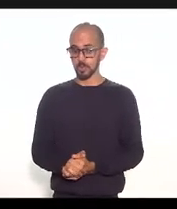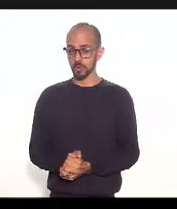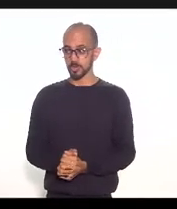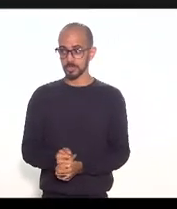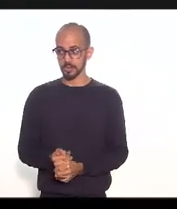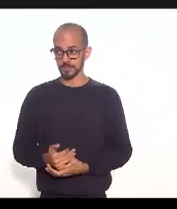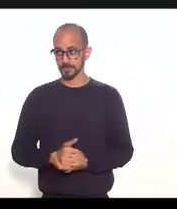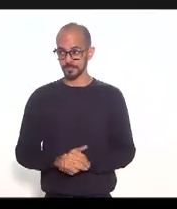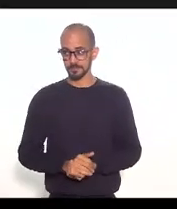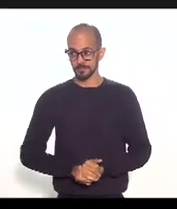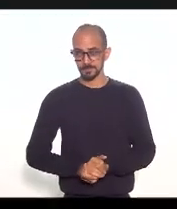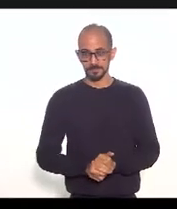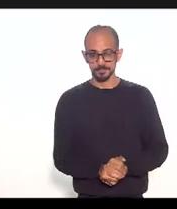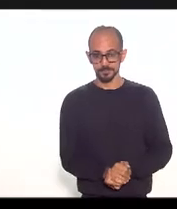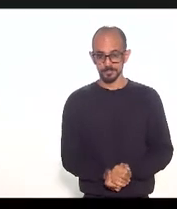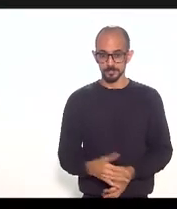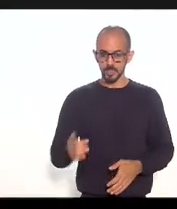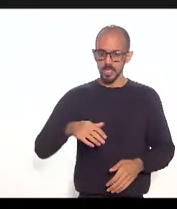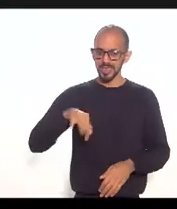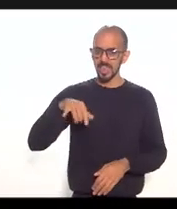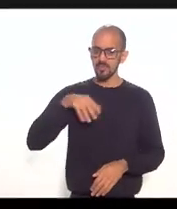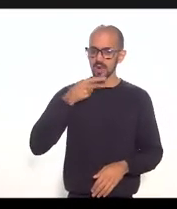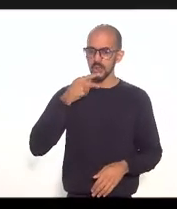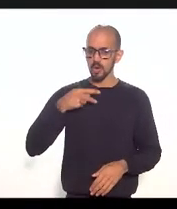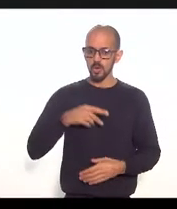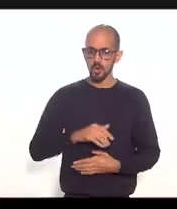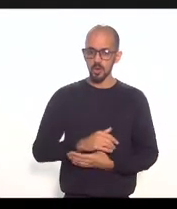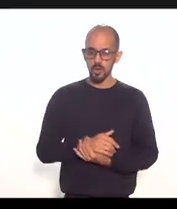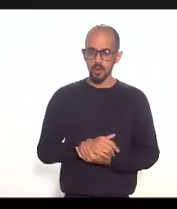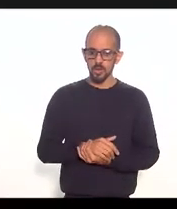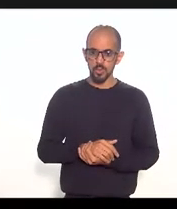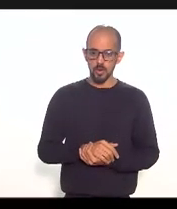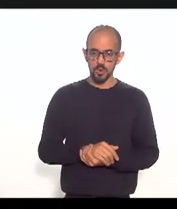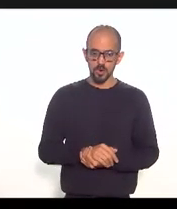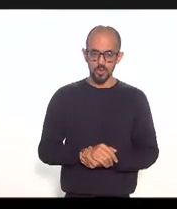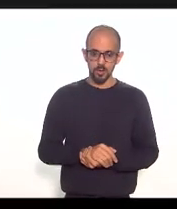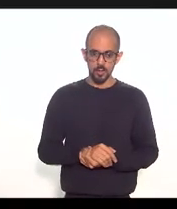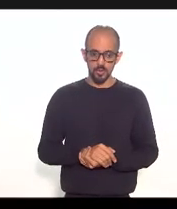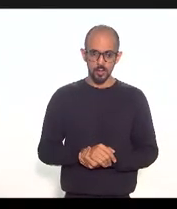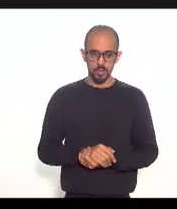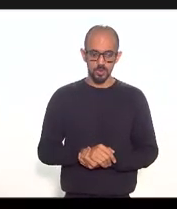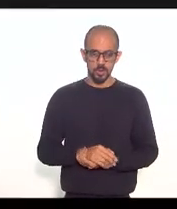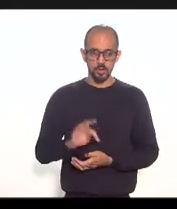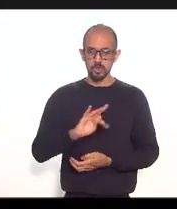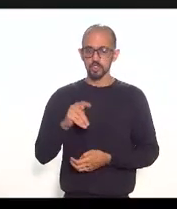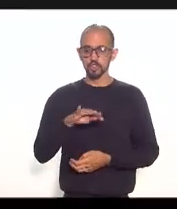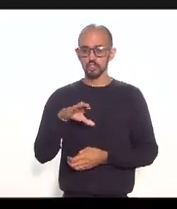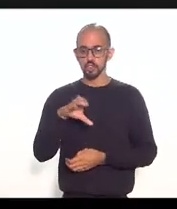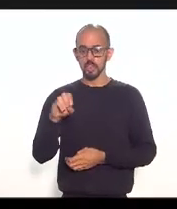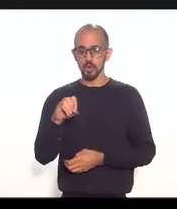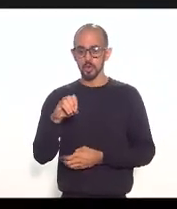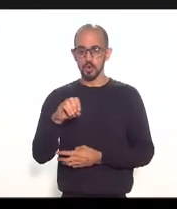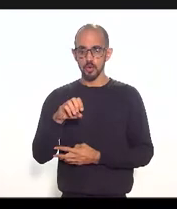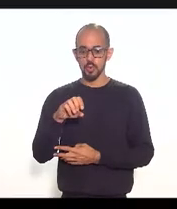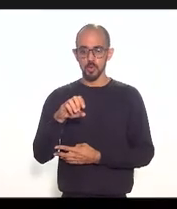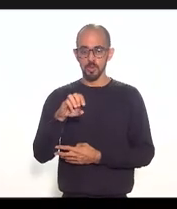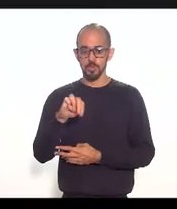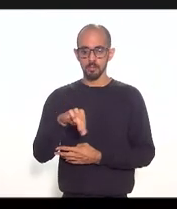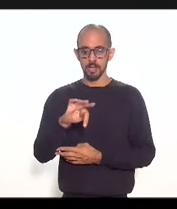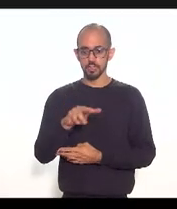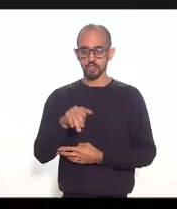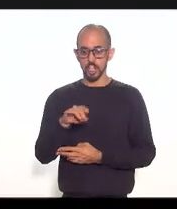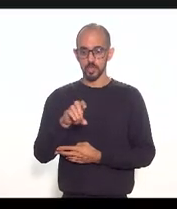pois não quem falou Chico Machado Chico Machado Chico